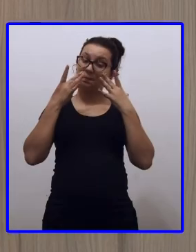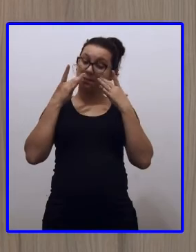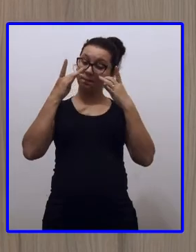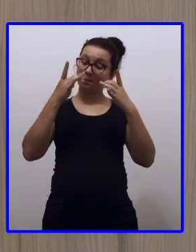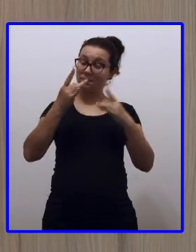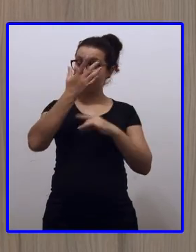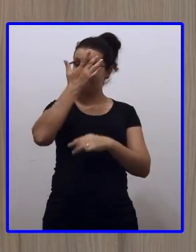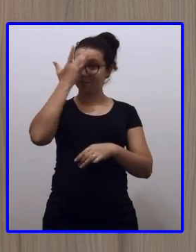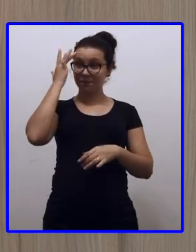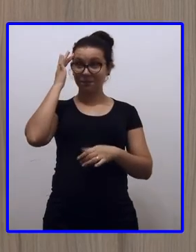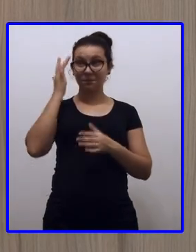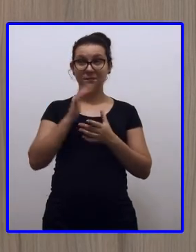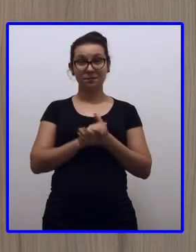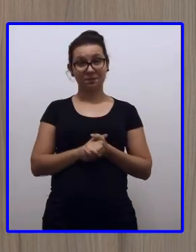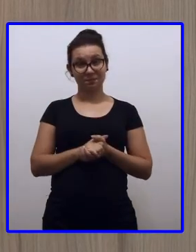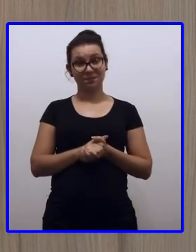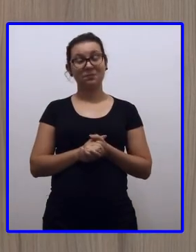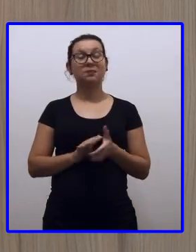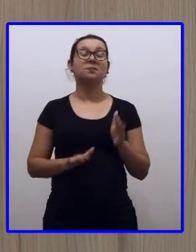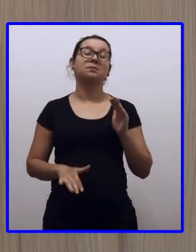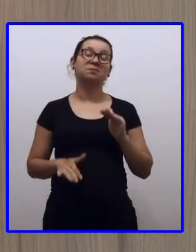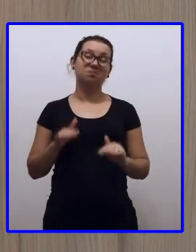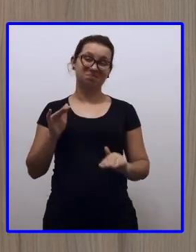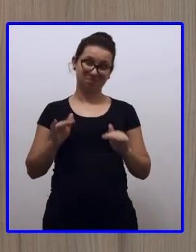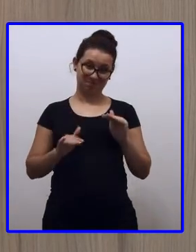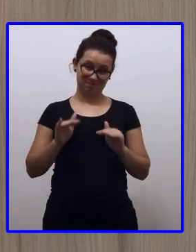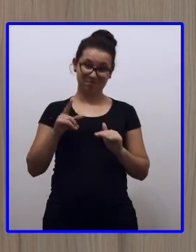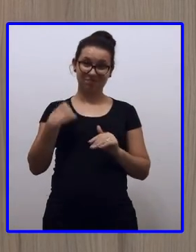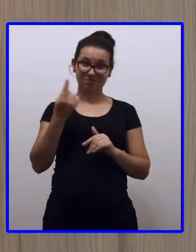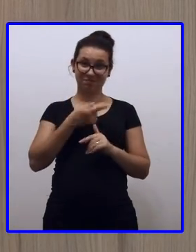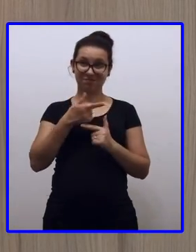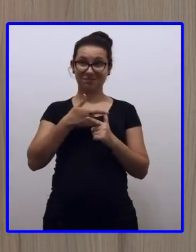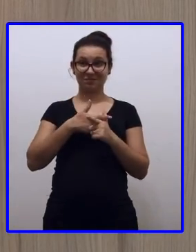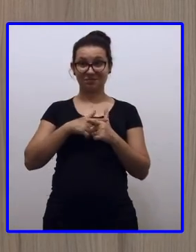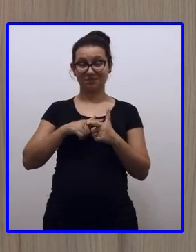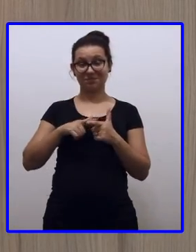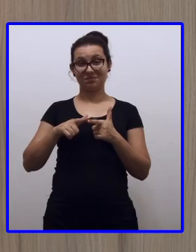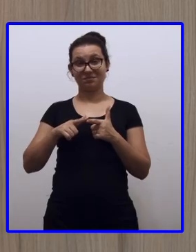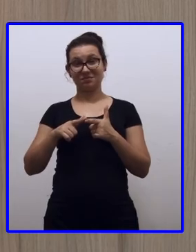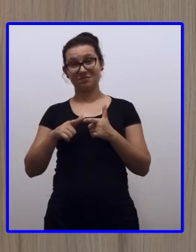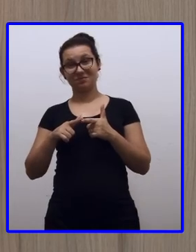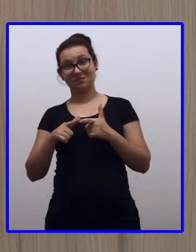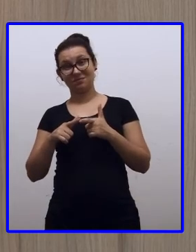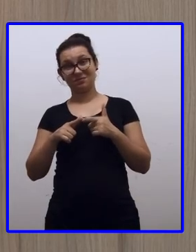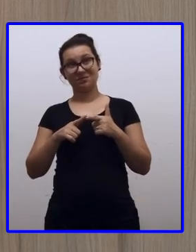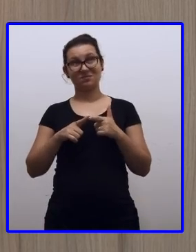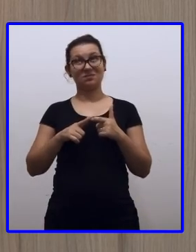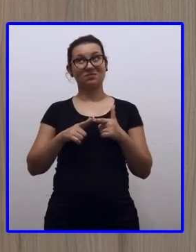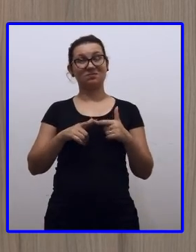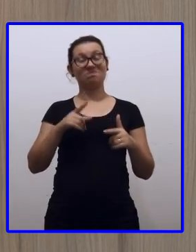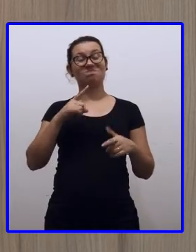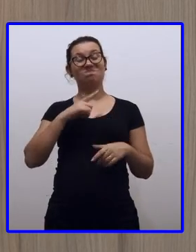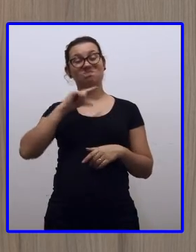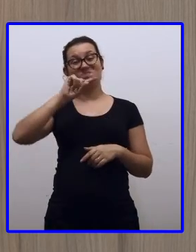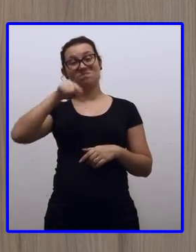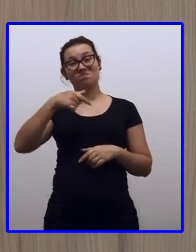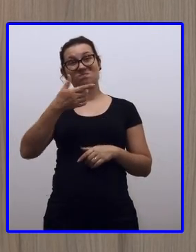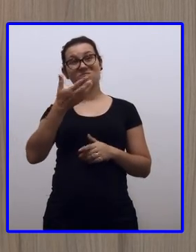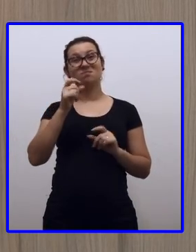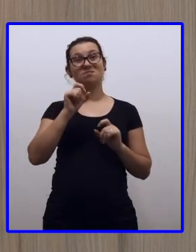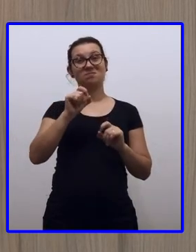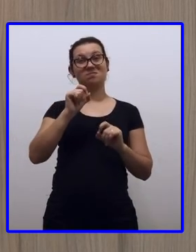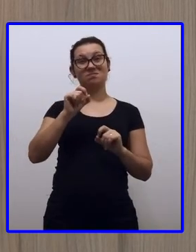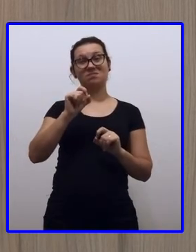pessoal. Nem sempre nós vamos dividir um número que vai ser vírgula 00. Nós vamos ter